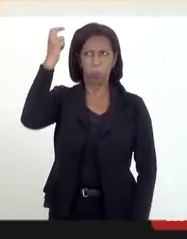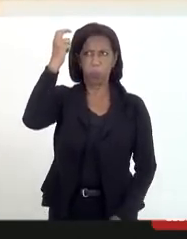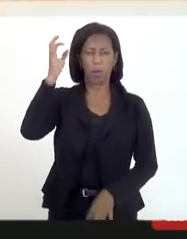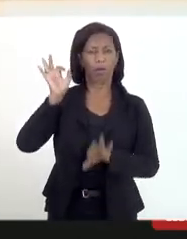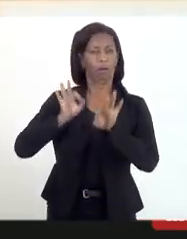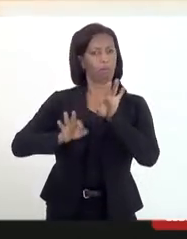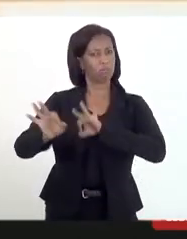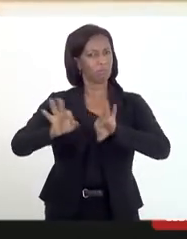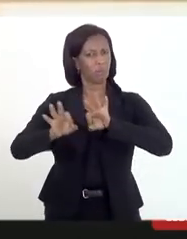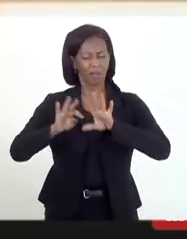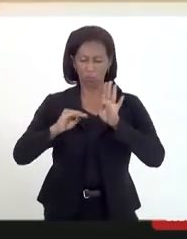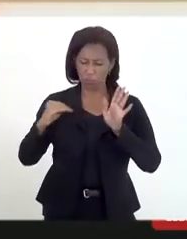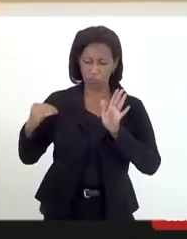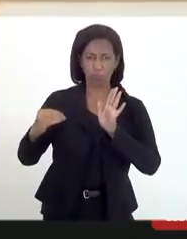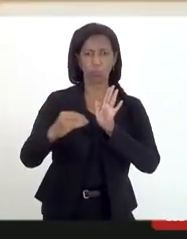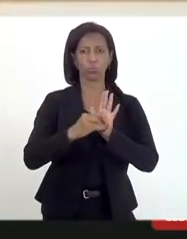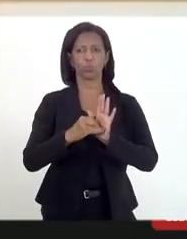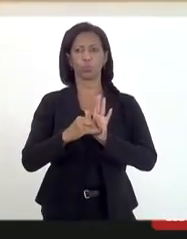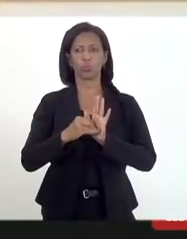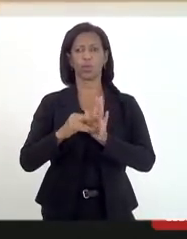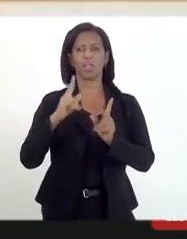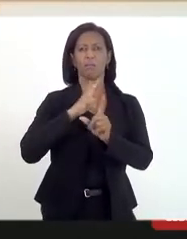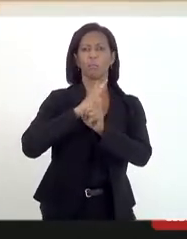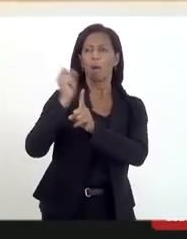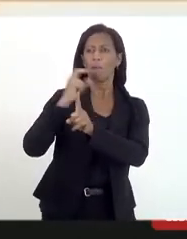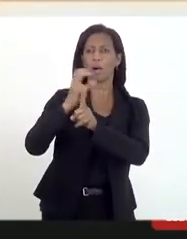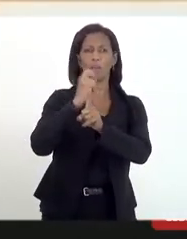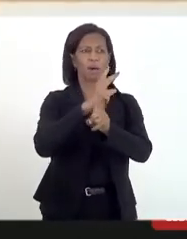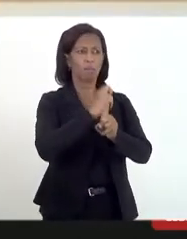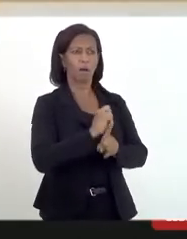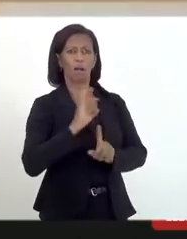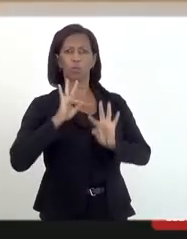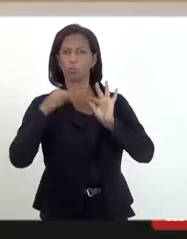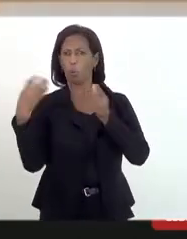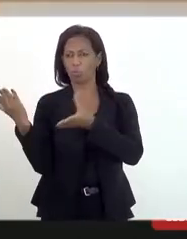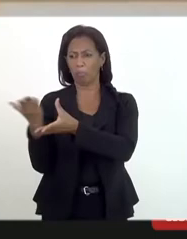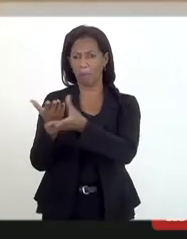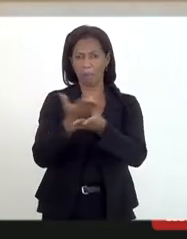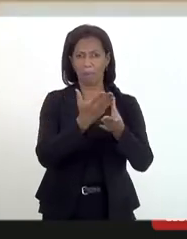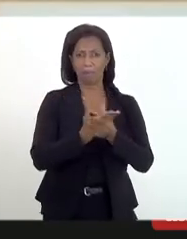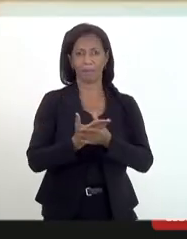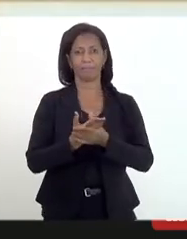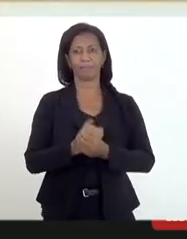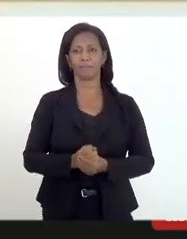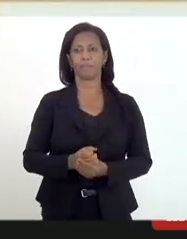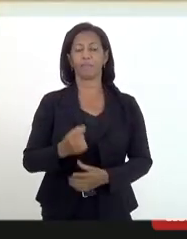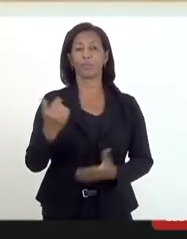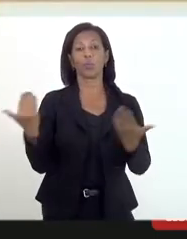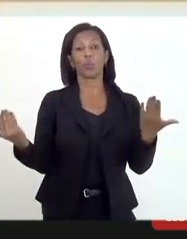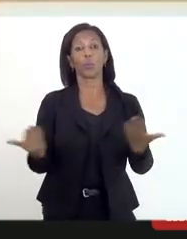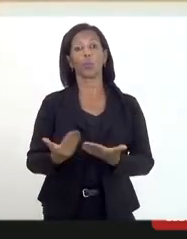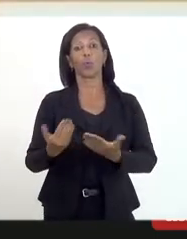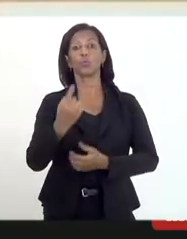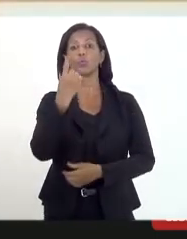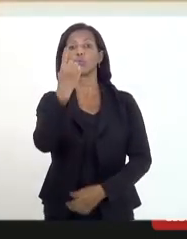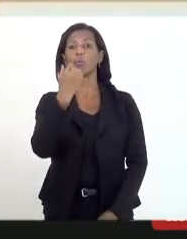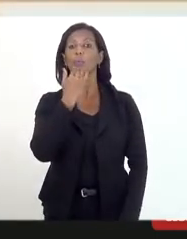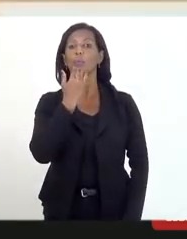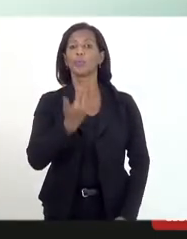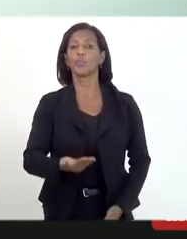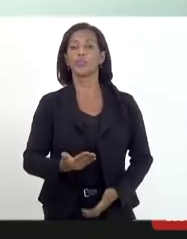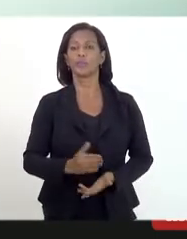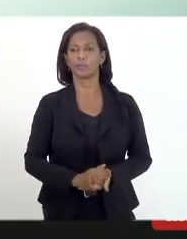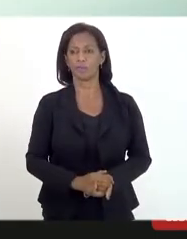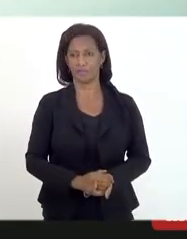é tudo, tudo, tudo, tudo. Ele ganhou todas as causas que a senhora puder imaginar. É uma prova. Eu só queria fazer hoje um pedido à senhora... Foi